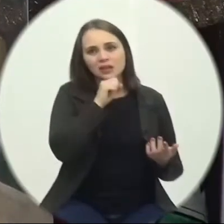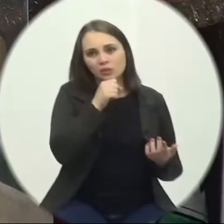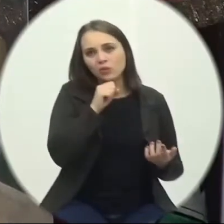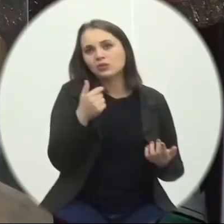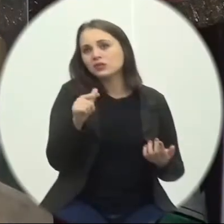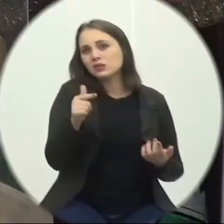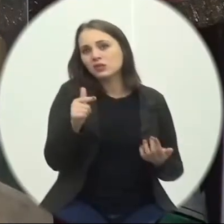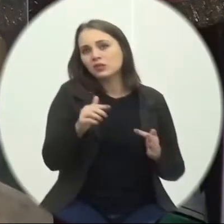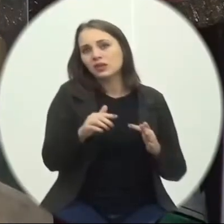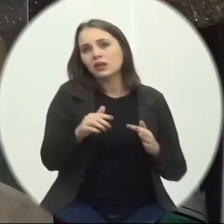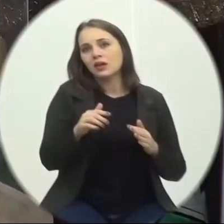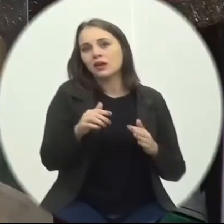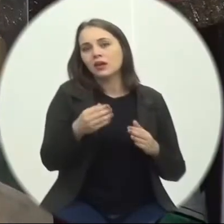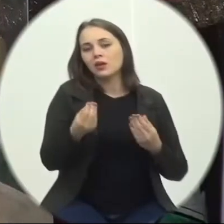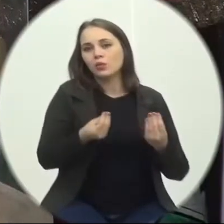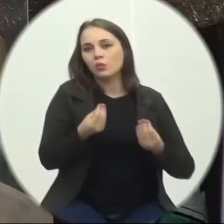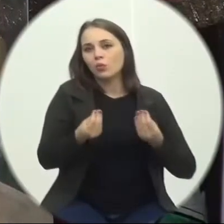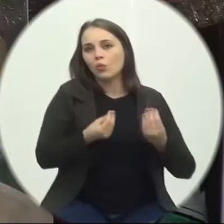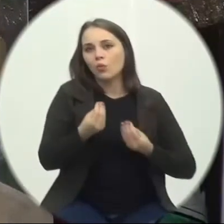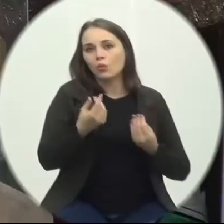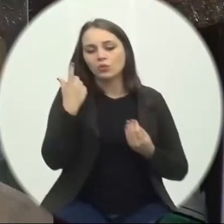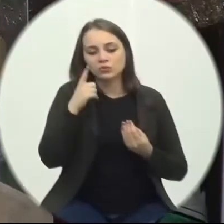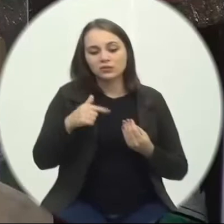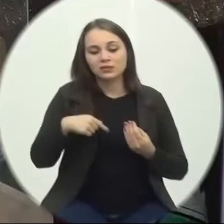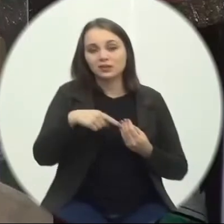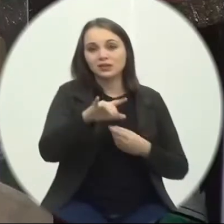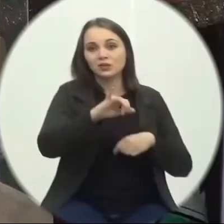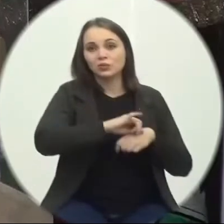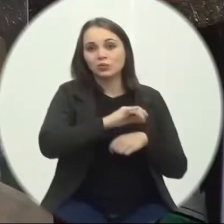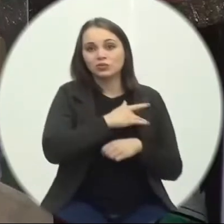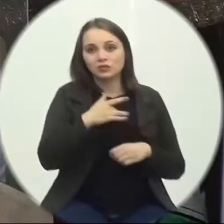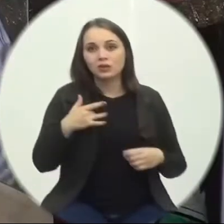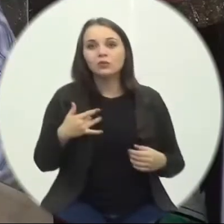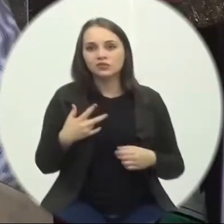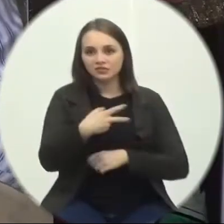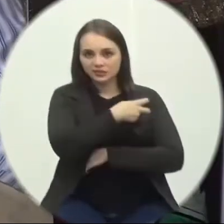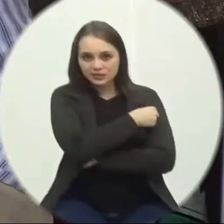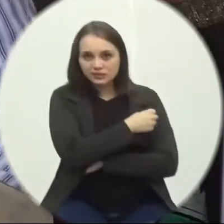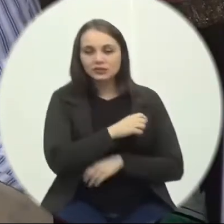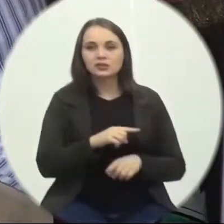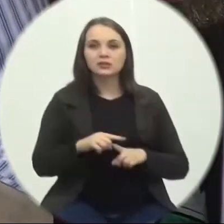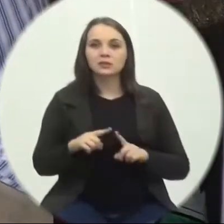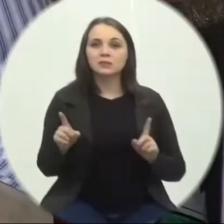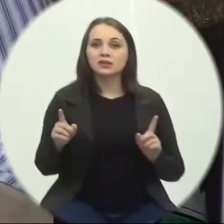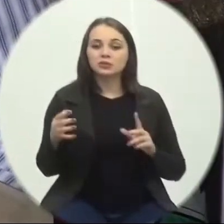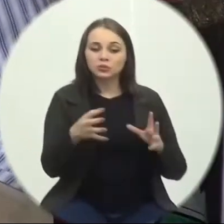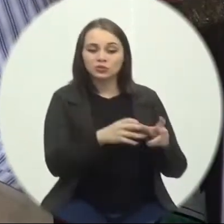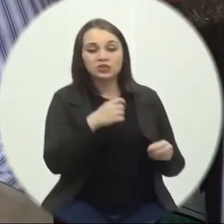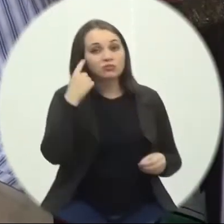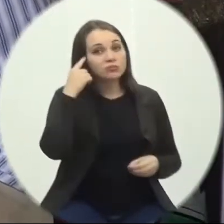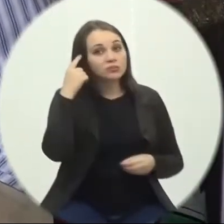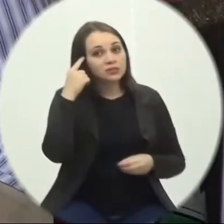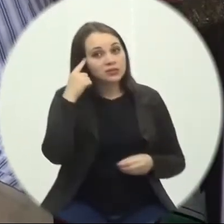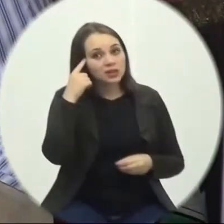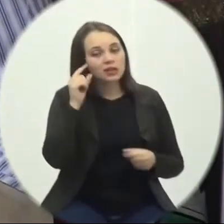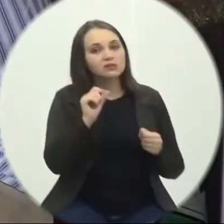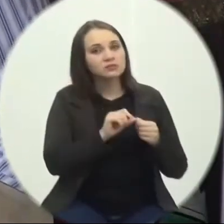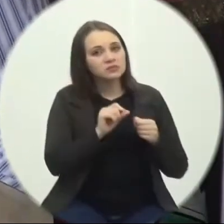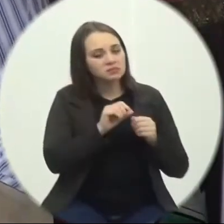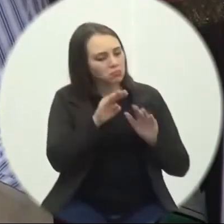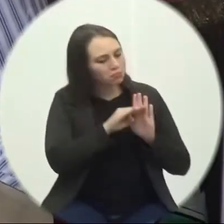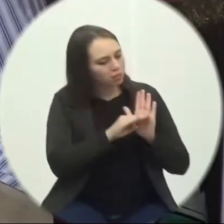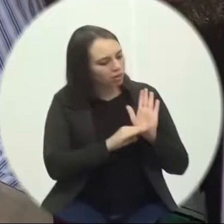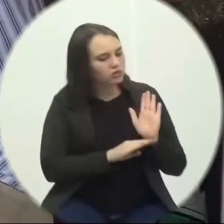Uma logística Apropriada Para se dirigir Até a unidade de saúde Mas tudo muito bem pensado Tudo muito bem traçado